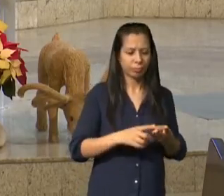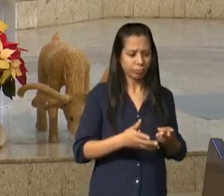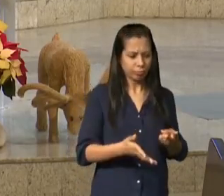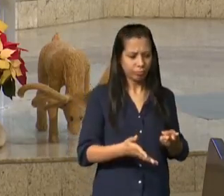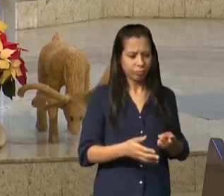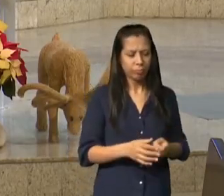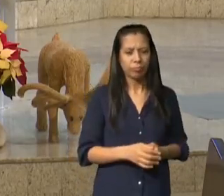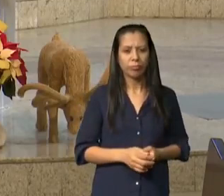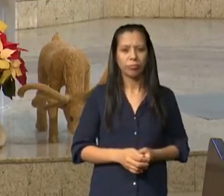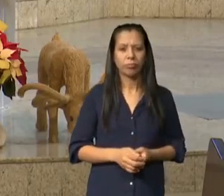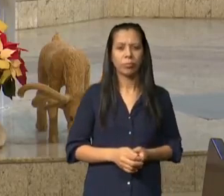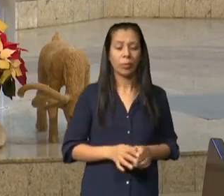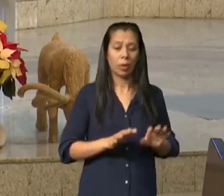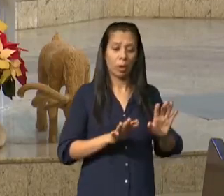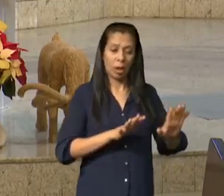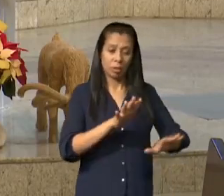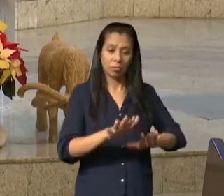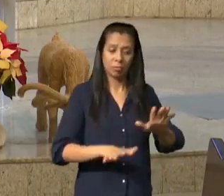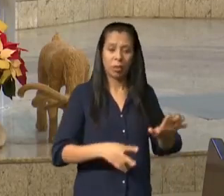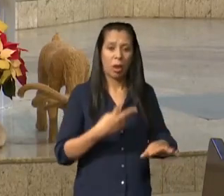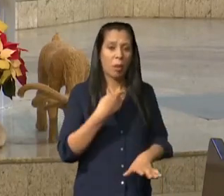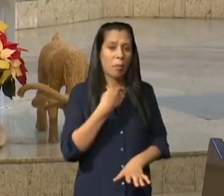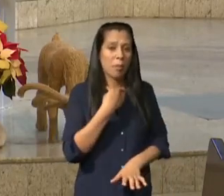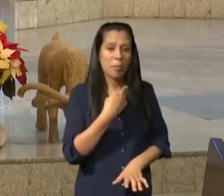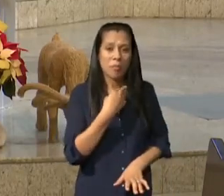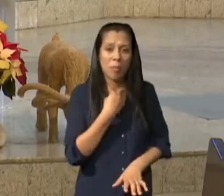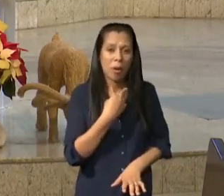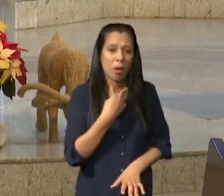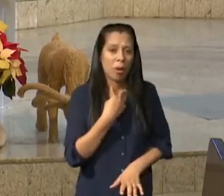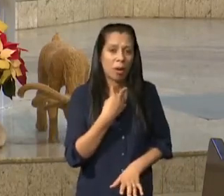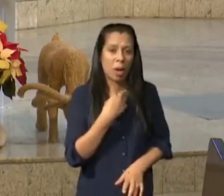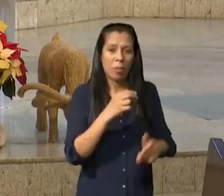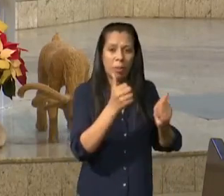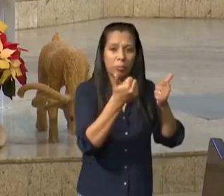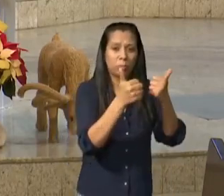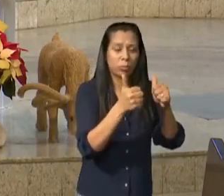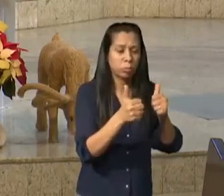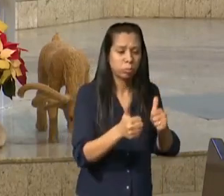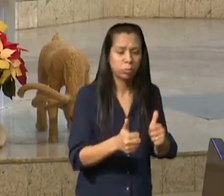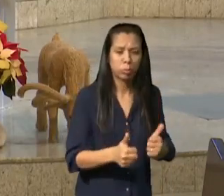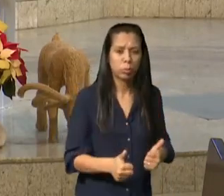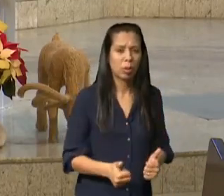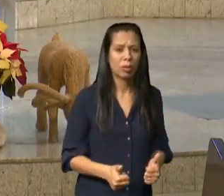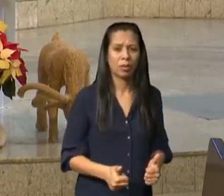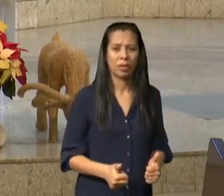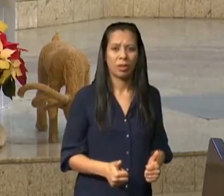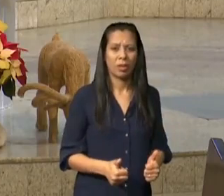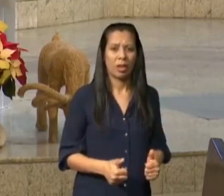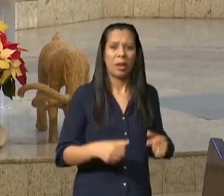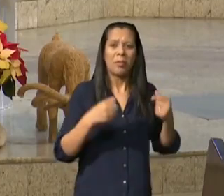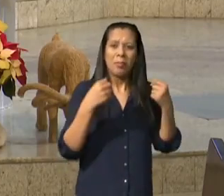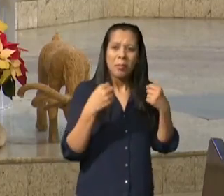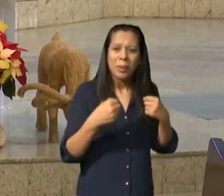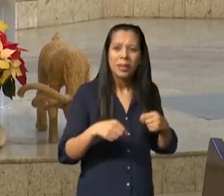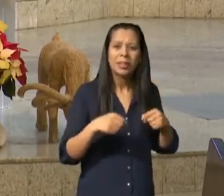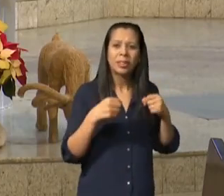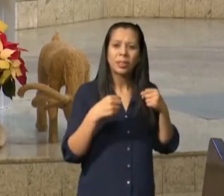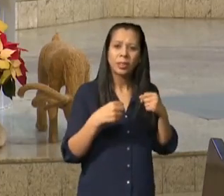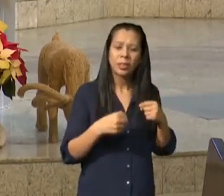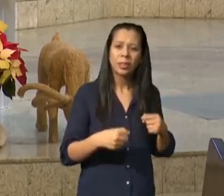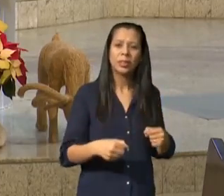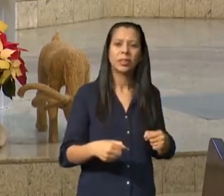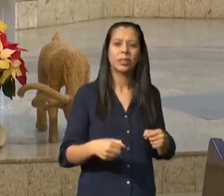por quanto está escrito o povo assentou-se para comer e beber e levantou-se para divertir-se